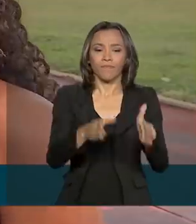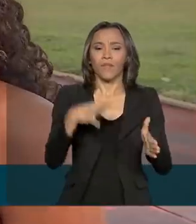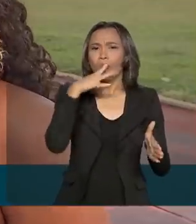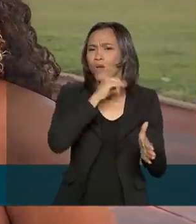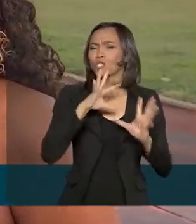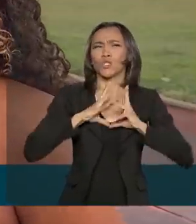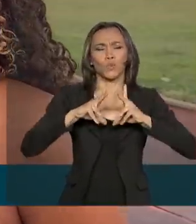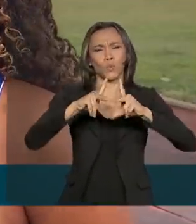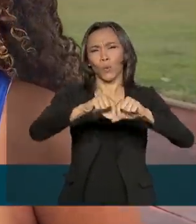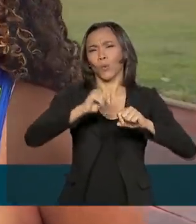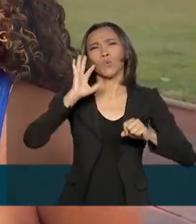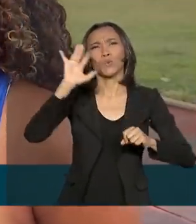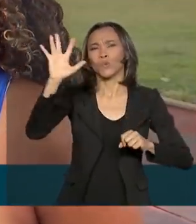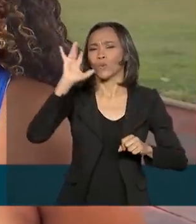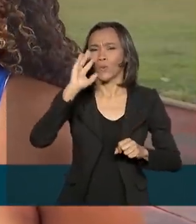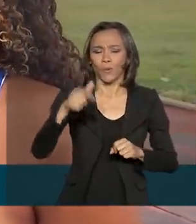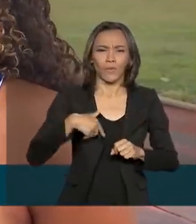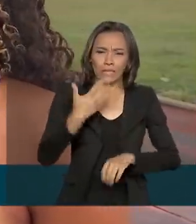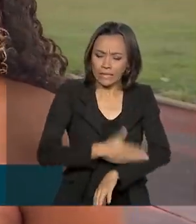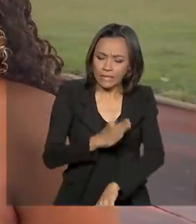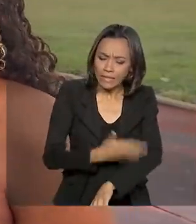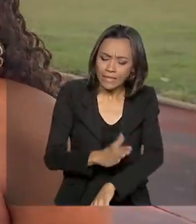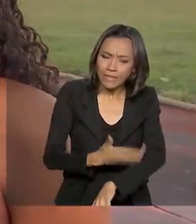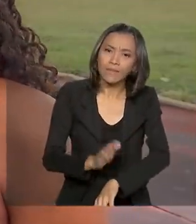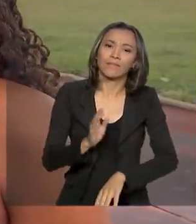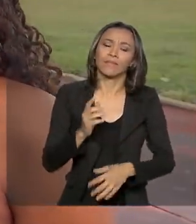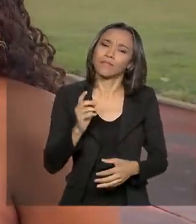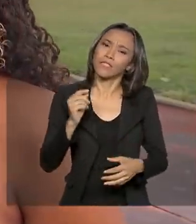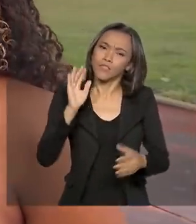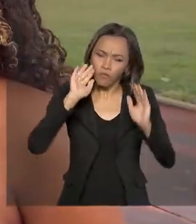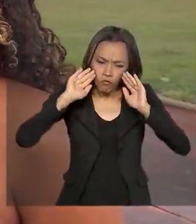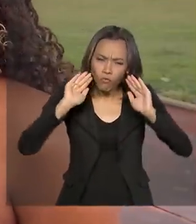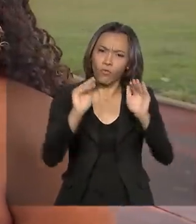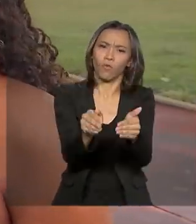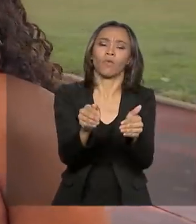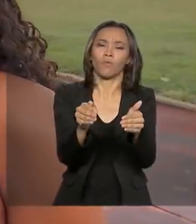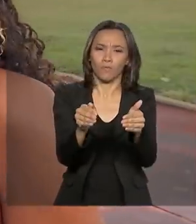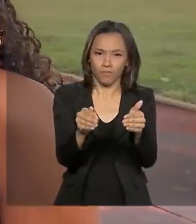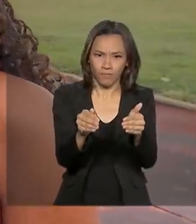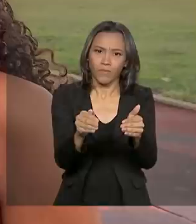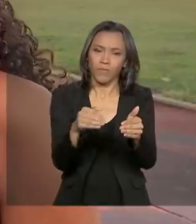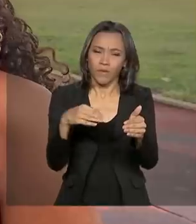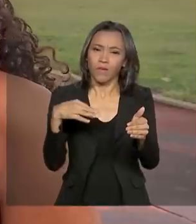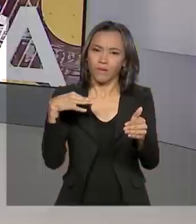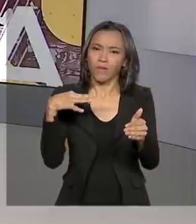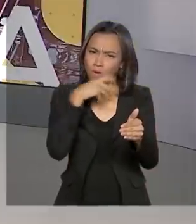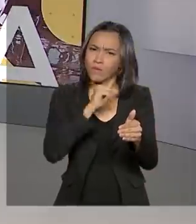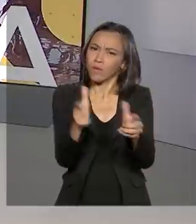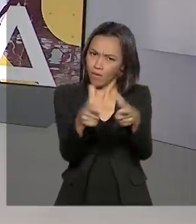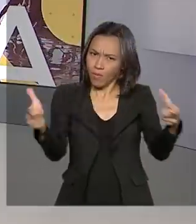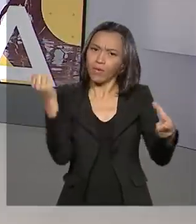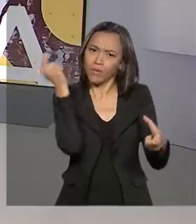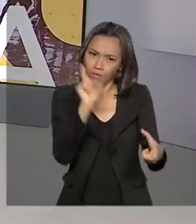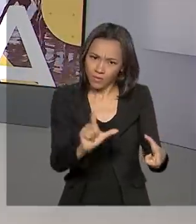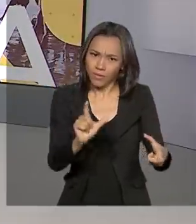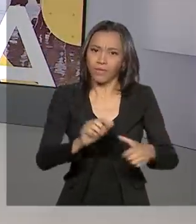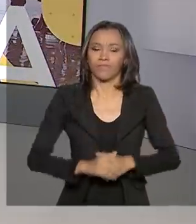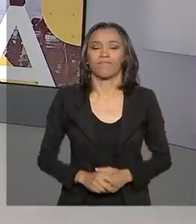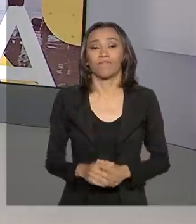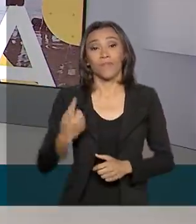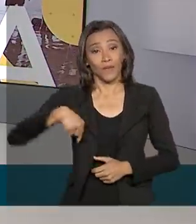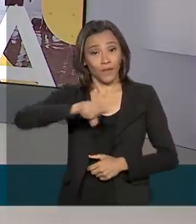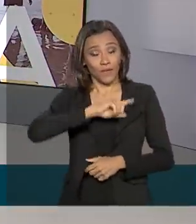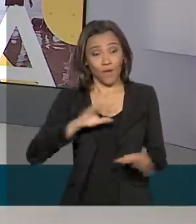alto, mas que se treinar, focar, com certeza, acho que a maioria consegue. Nós